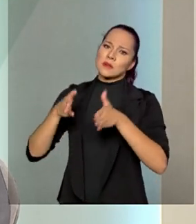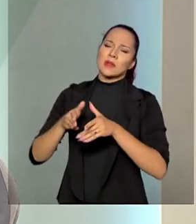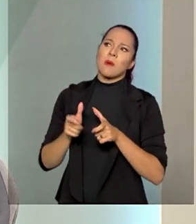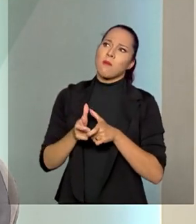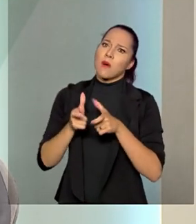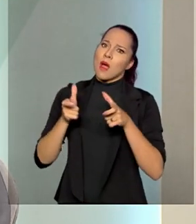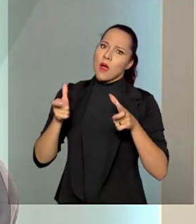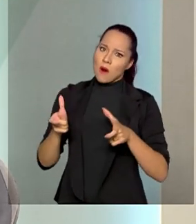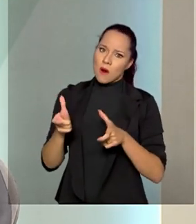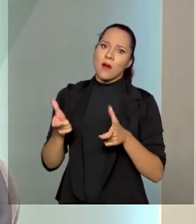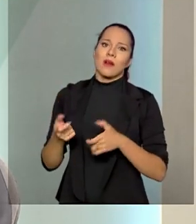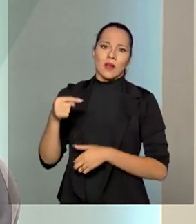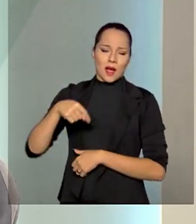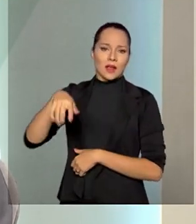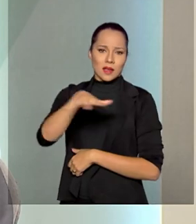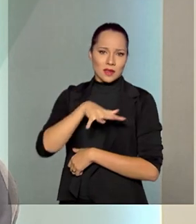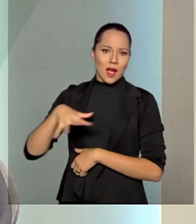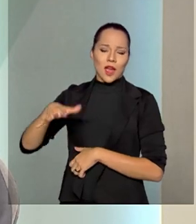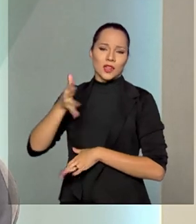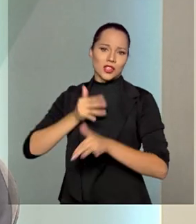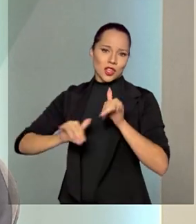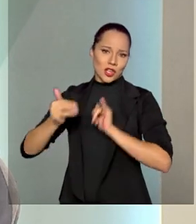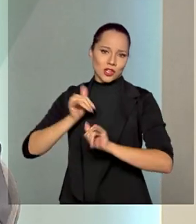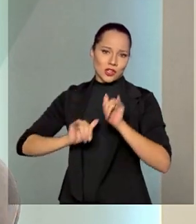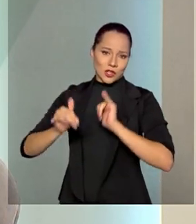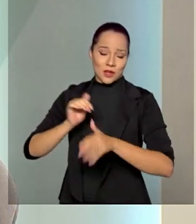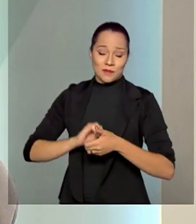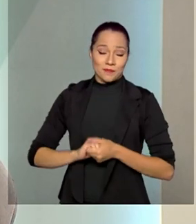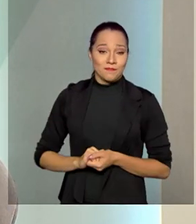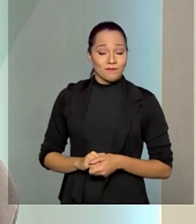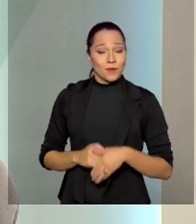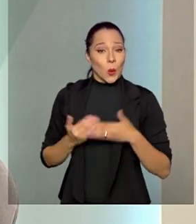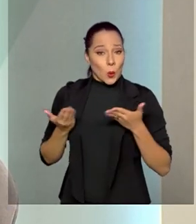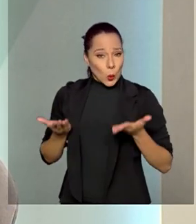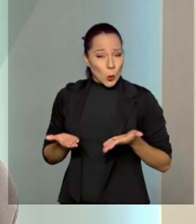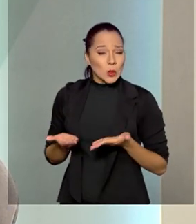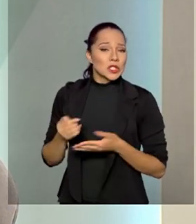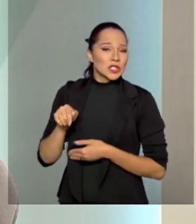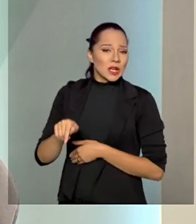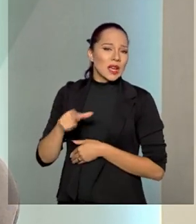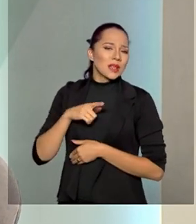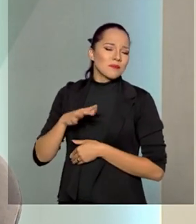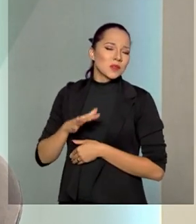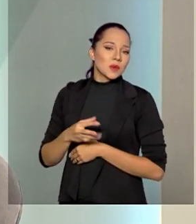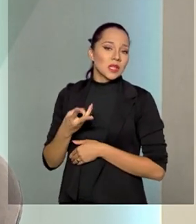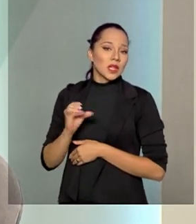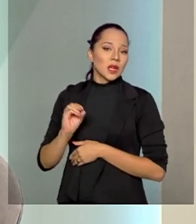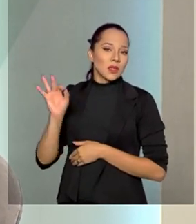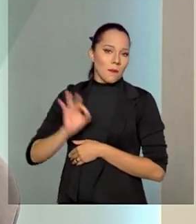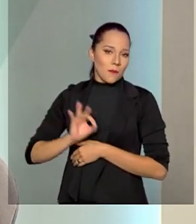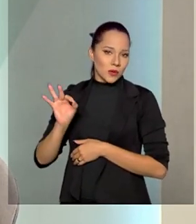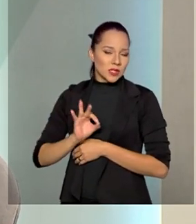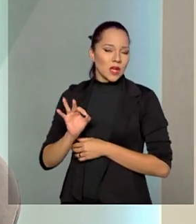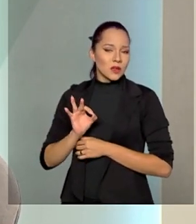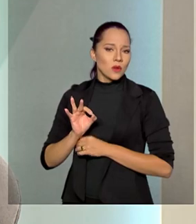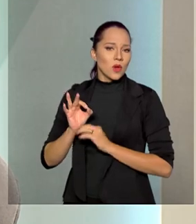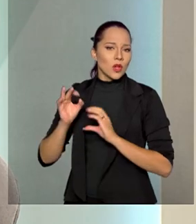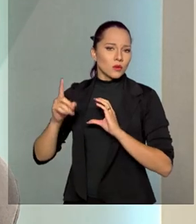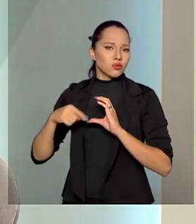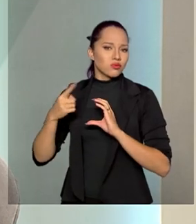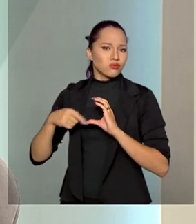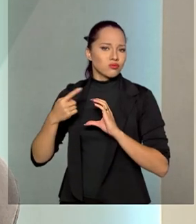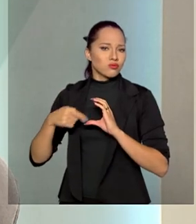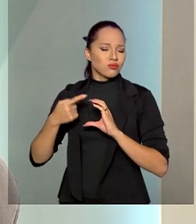no nosso setor de energia elétrica. Hoje em dia, ela corresponde a 30% da geração de